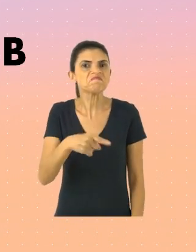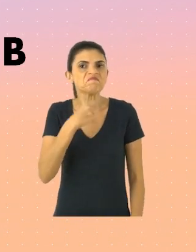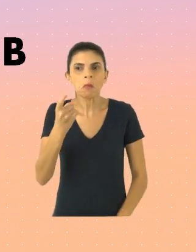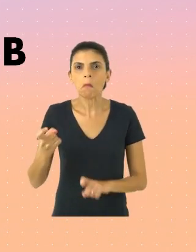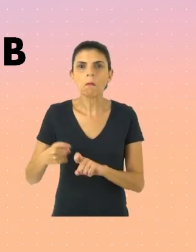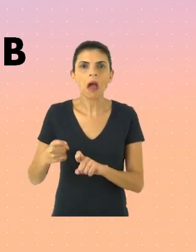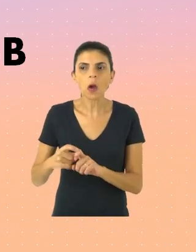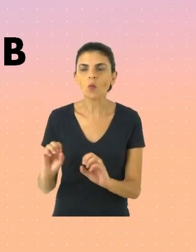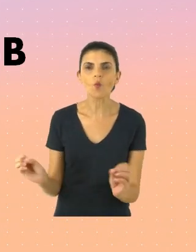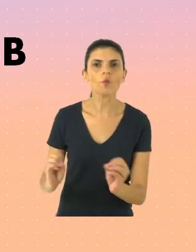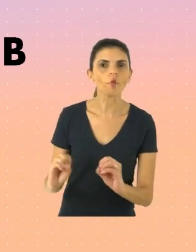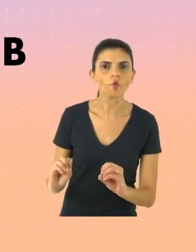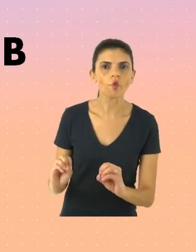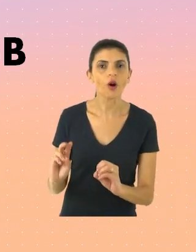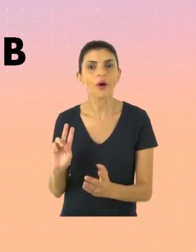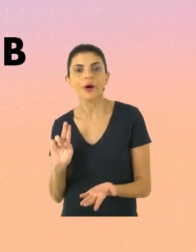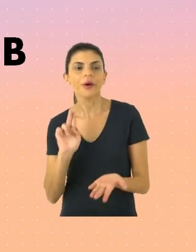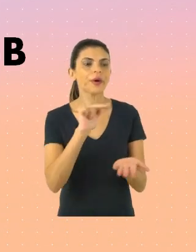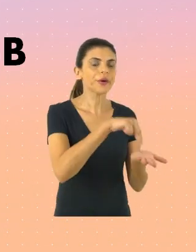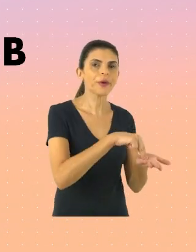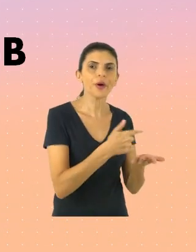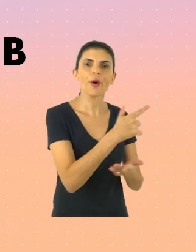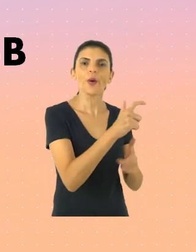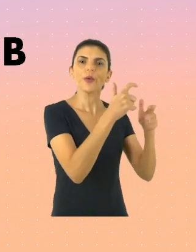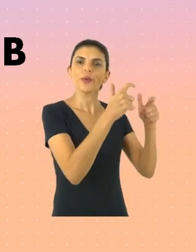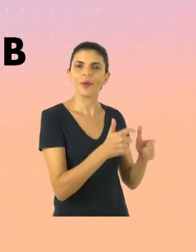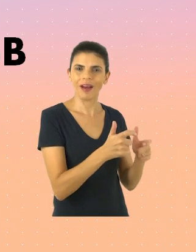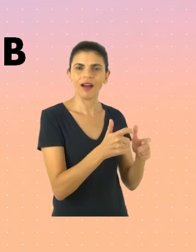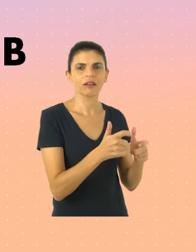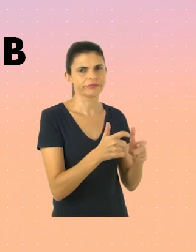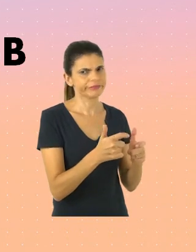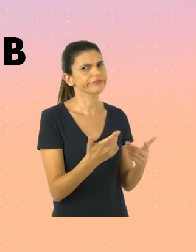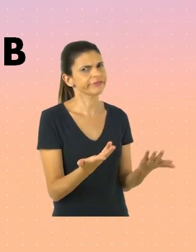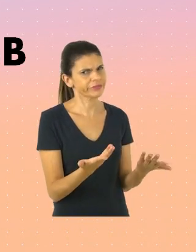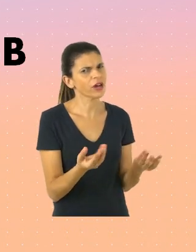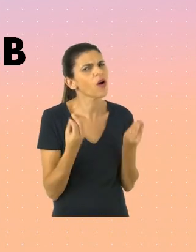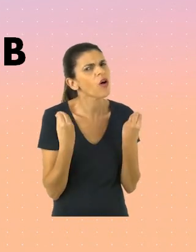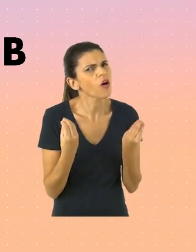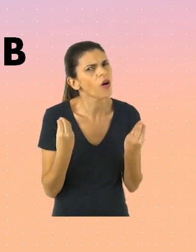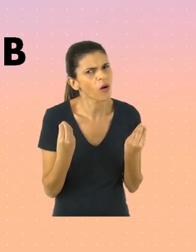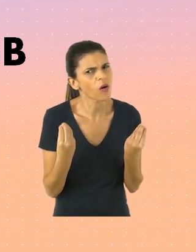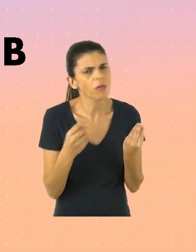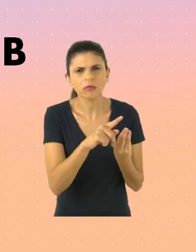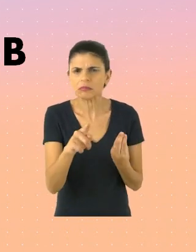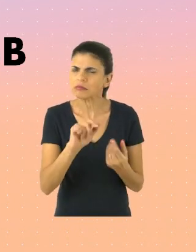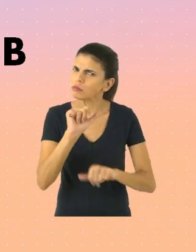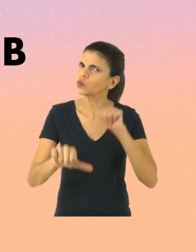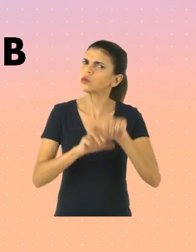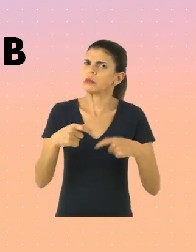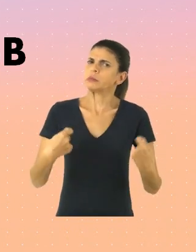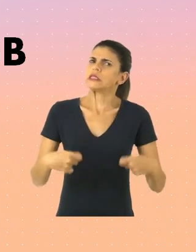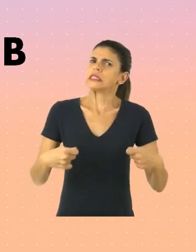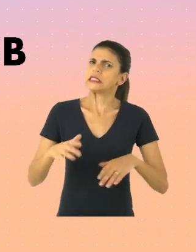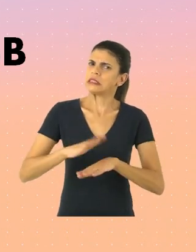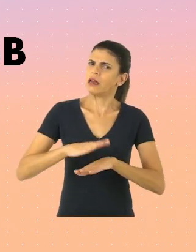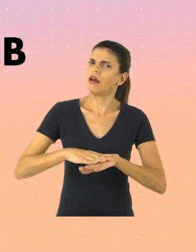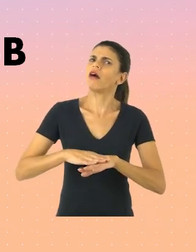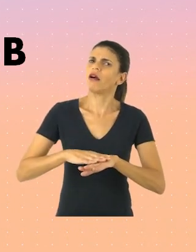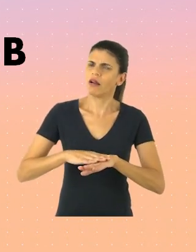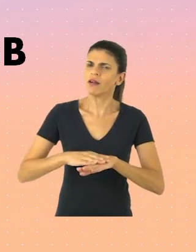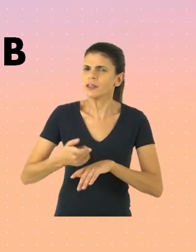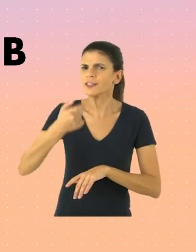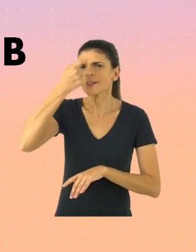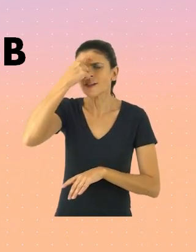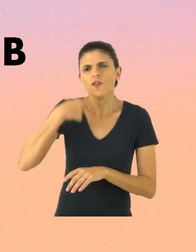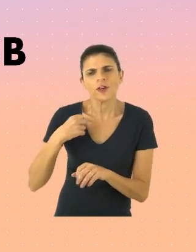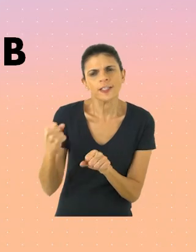simplesmente não consegue ou vai buscar em outra cidade. Essa realidade precisa mudar.